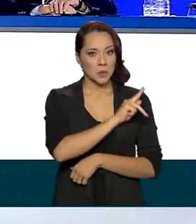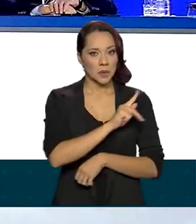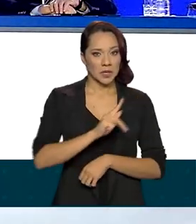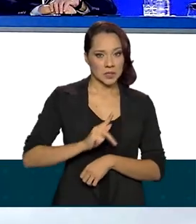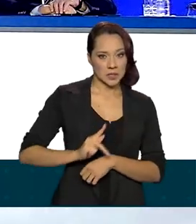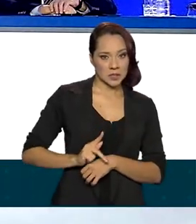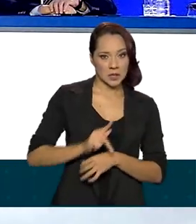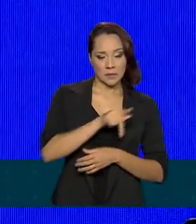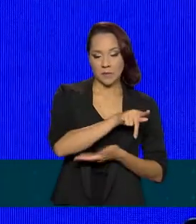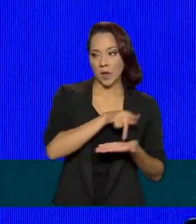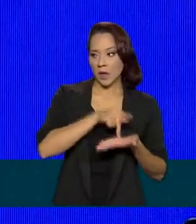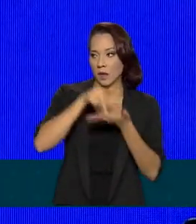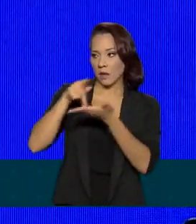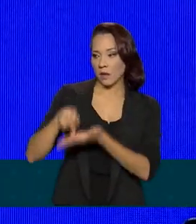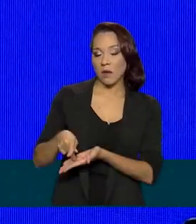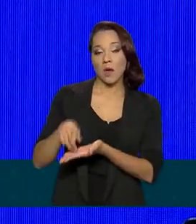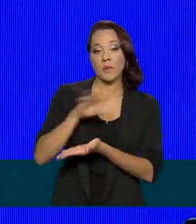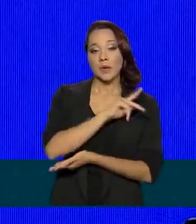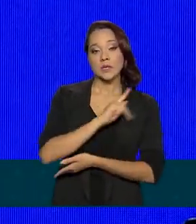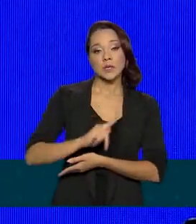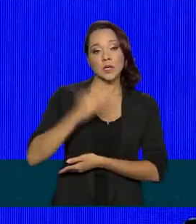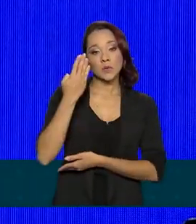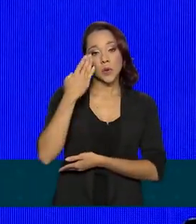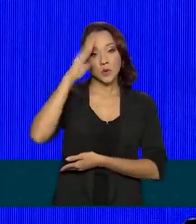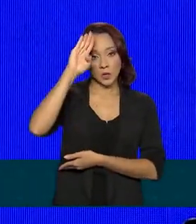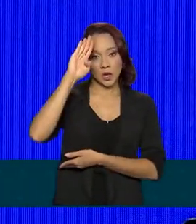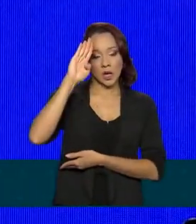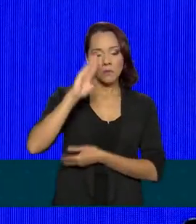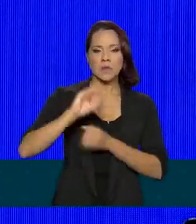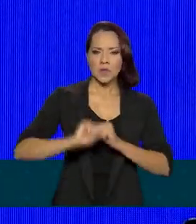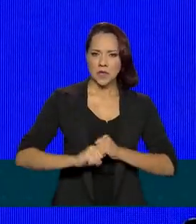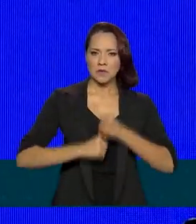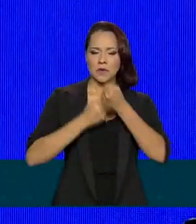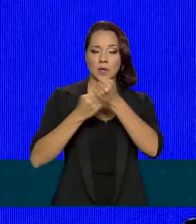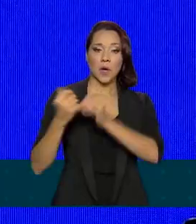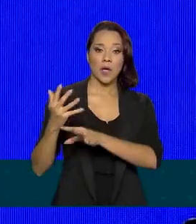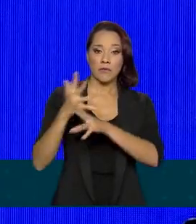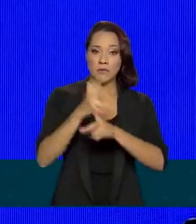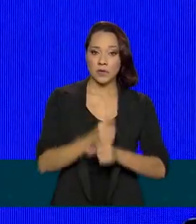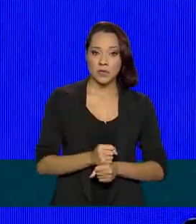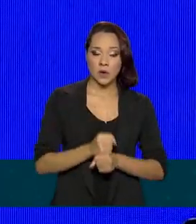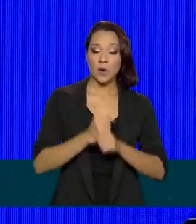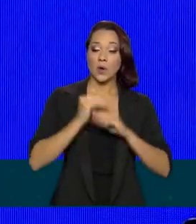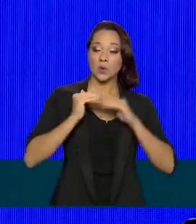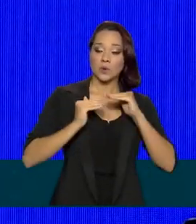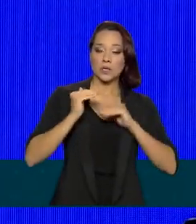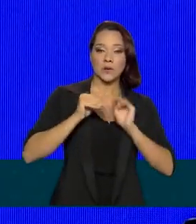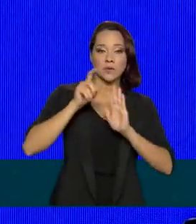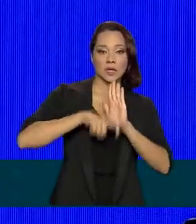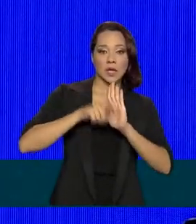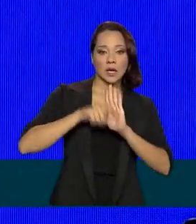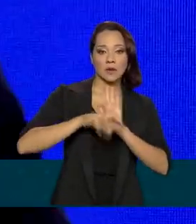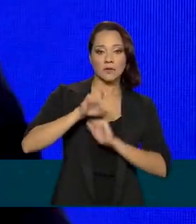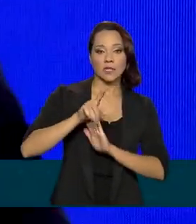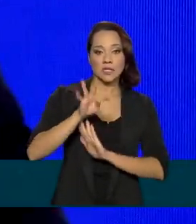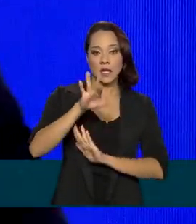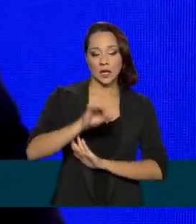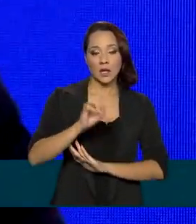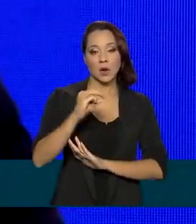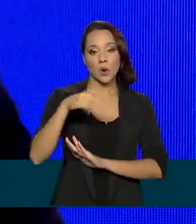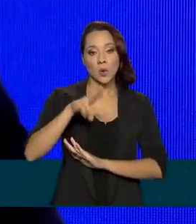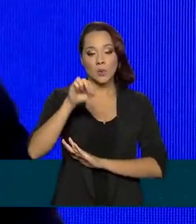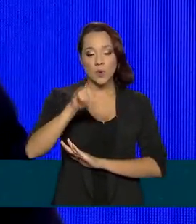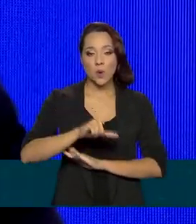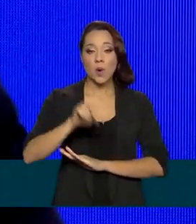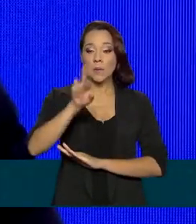rotativa do Mercosul, o presidente Bolsonaro defendeu a revisão dos níveis da tarifa externa comum, para